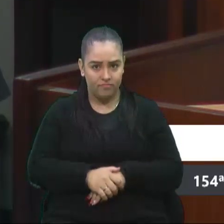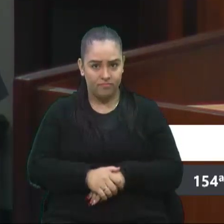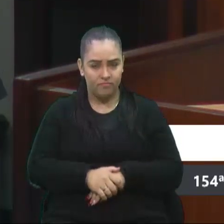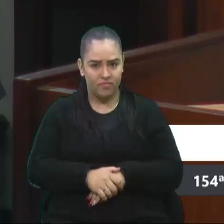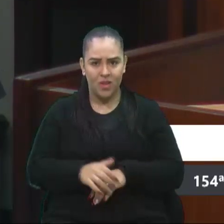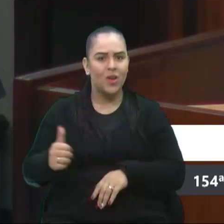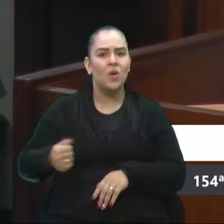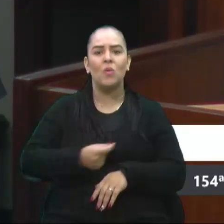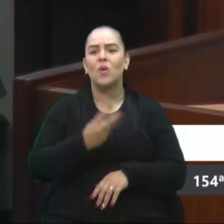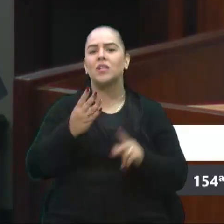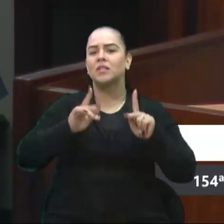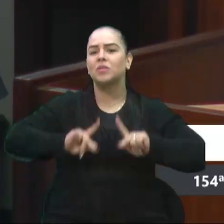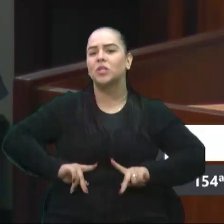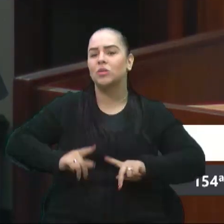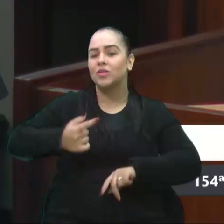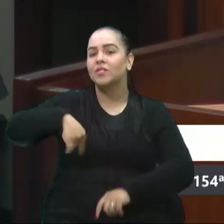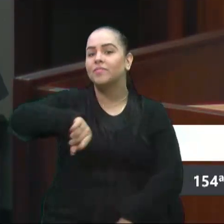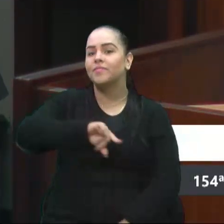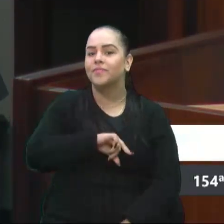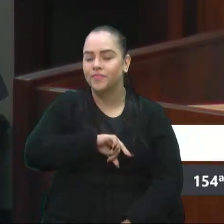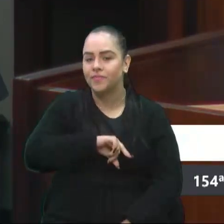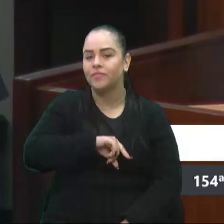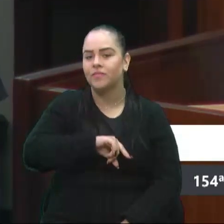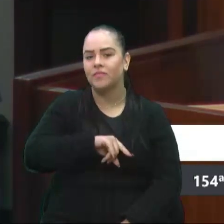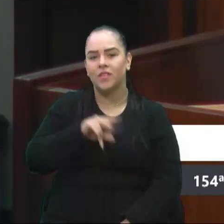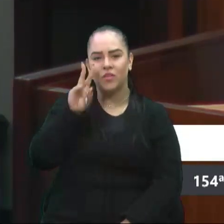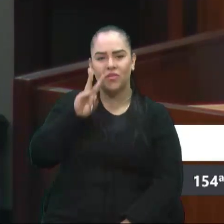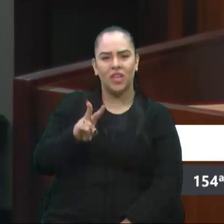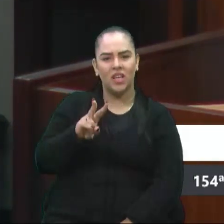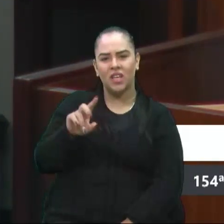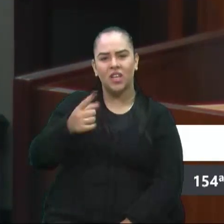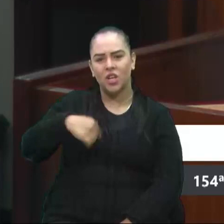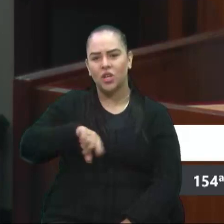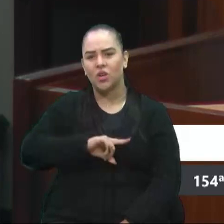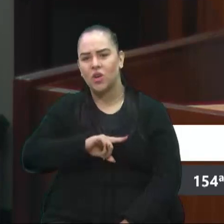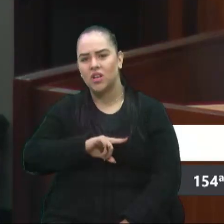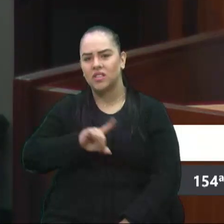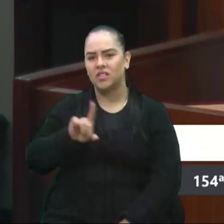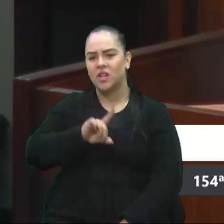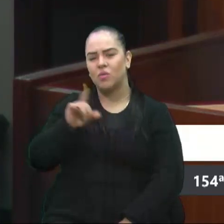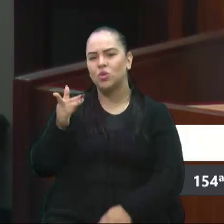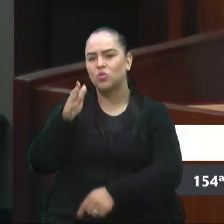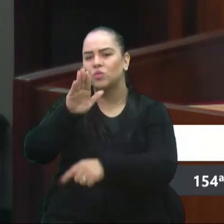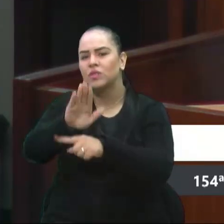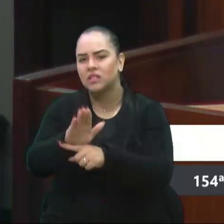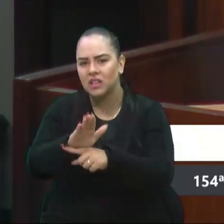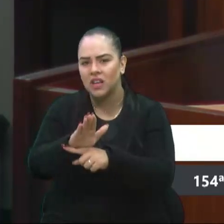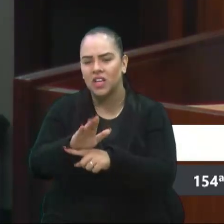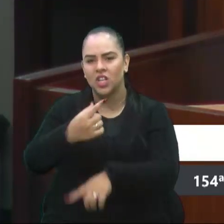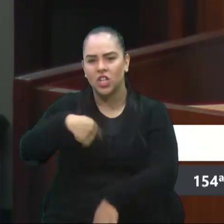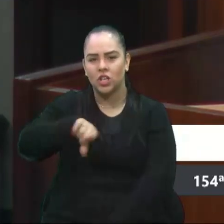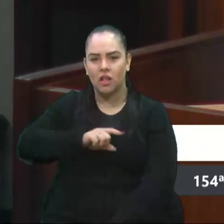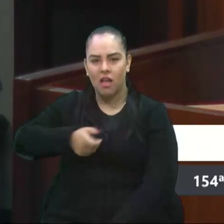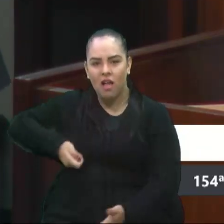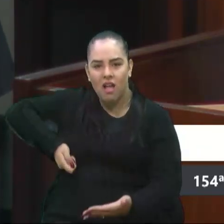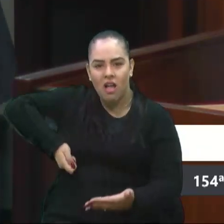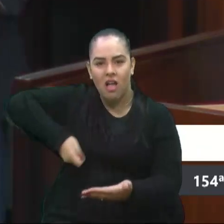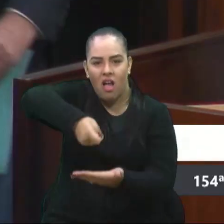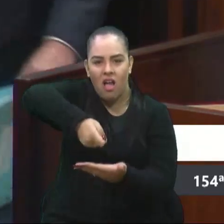Quantas pessoas que a gente passa e ao invés de estender a mão, a gente finca uma faca nas costas da pessoa?